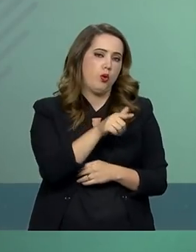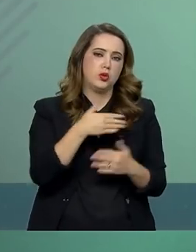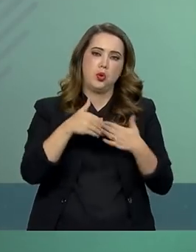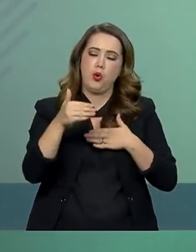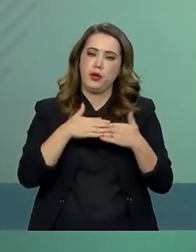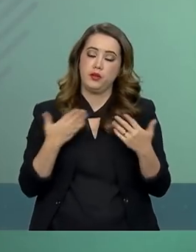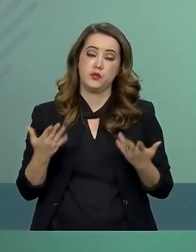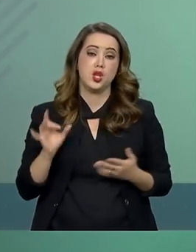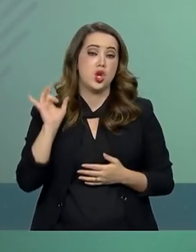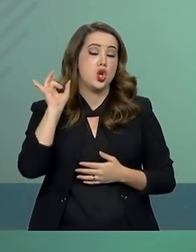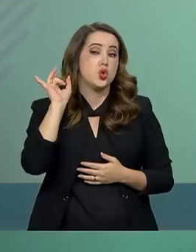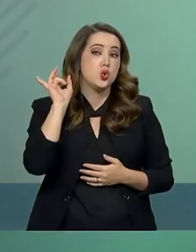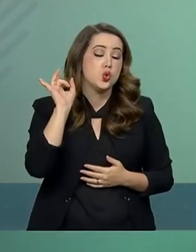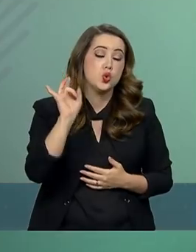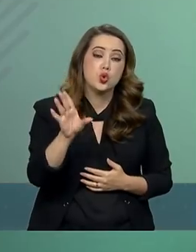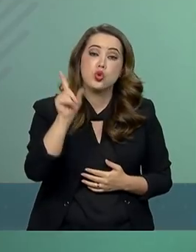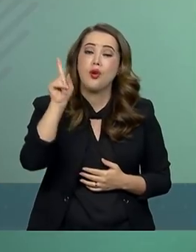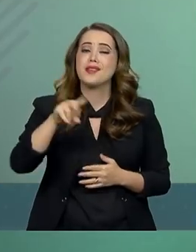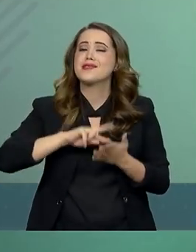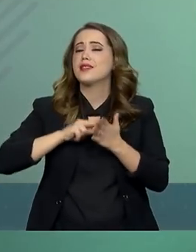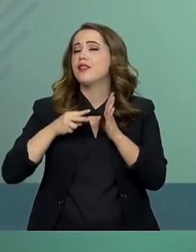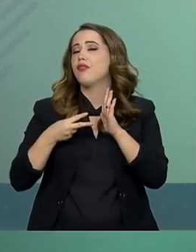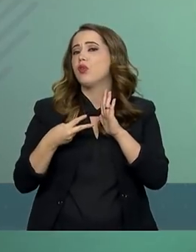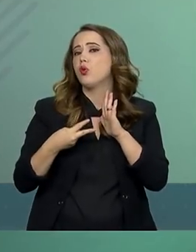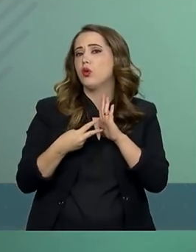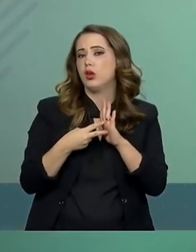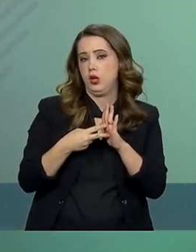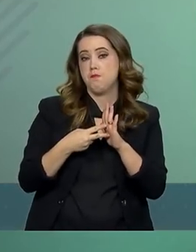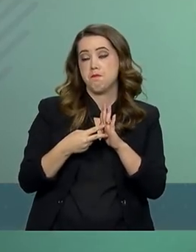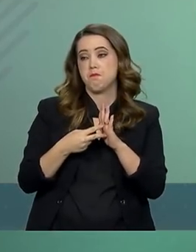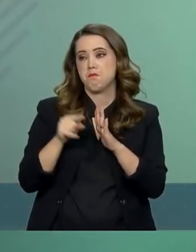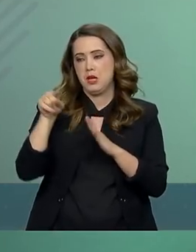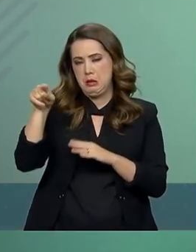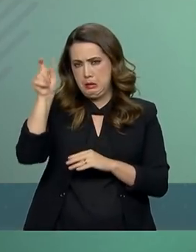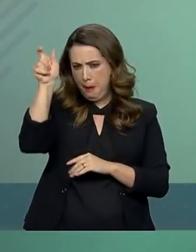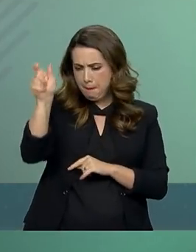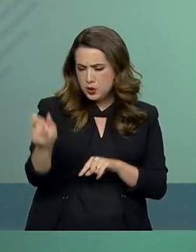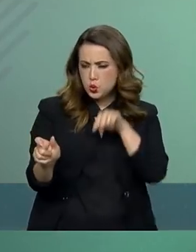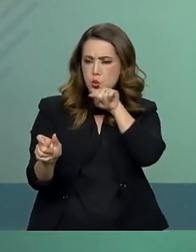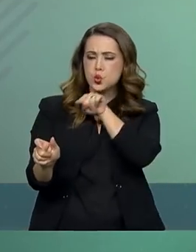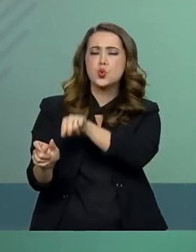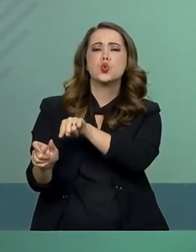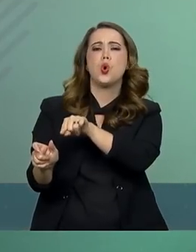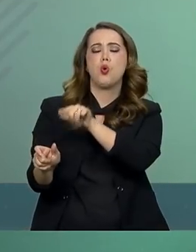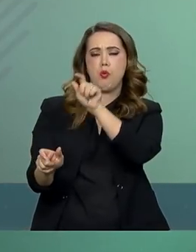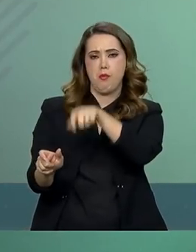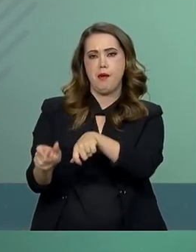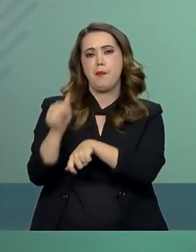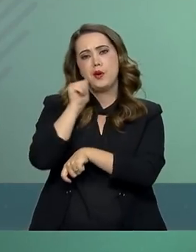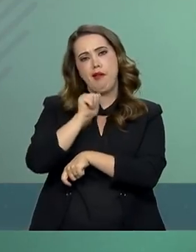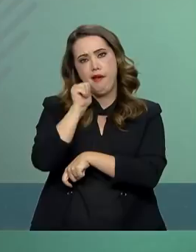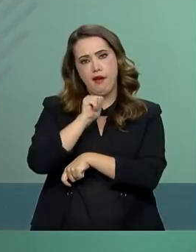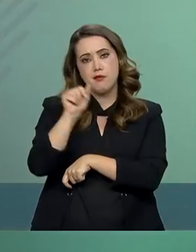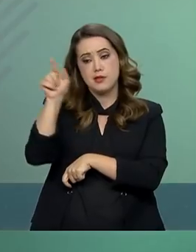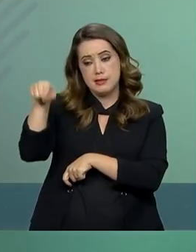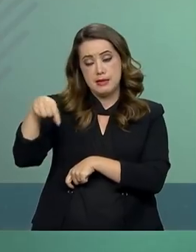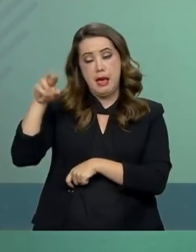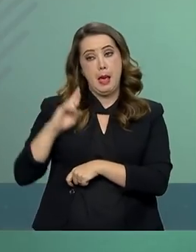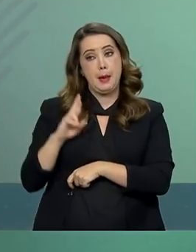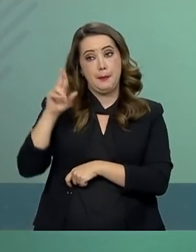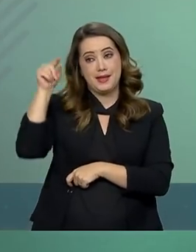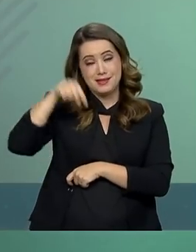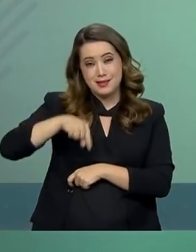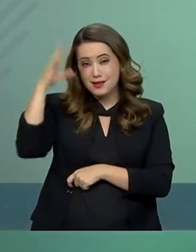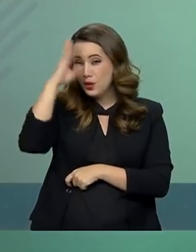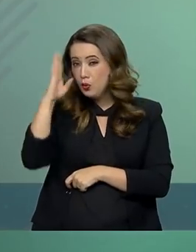a oficialização da acreditação da embaixadora venezuelana aqui junto